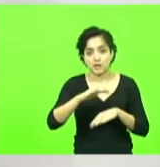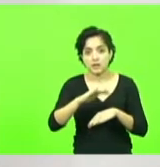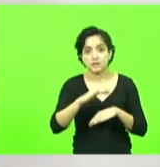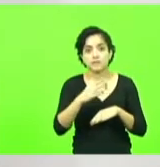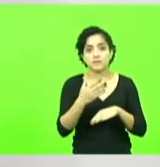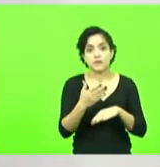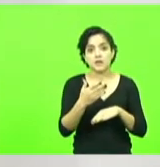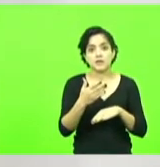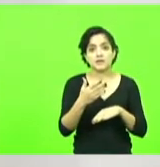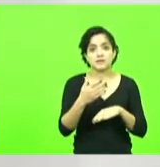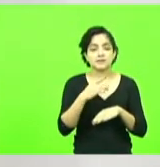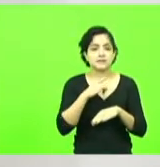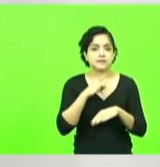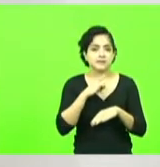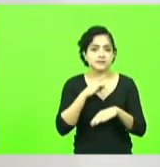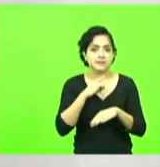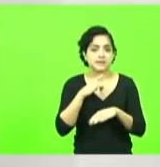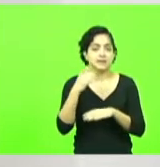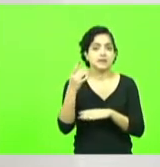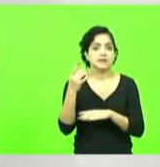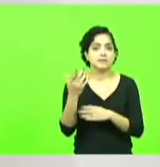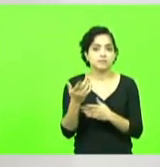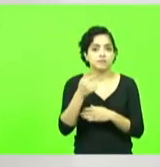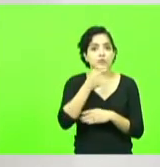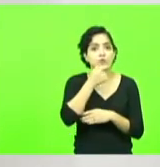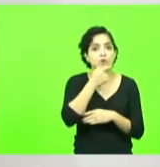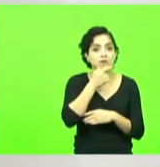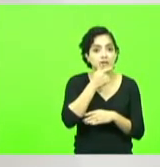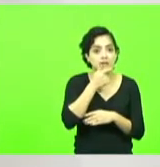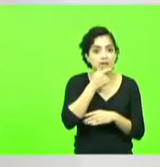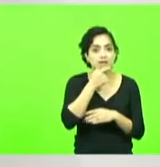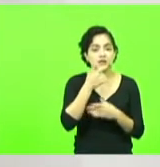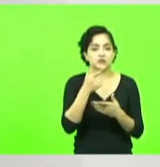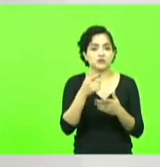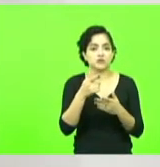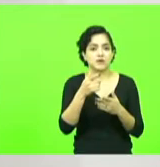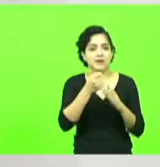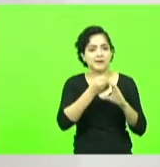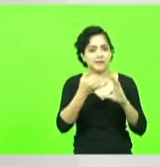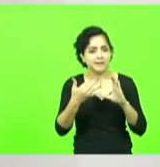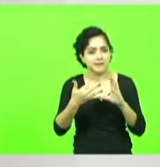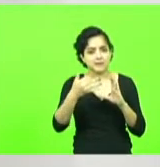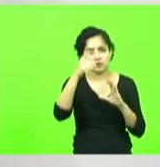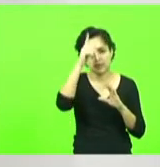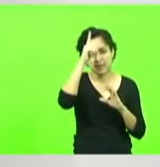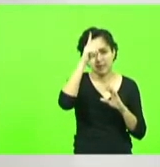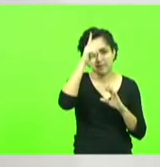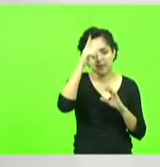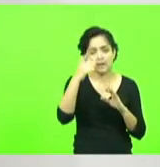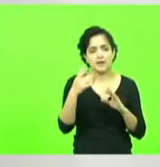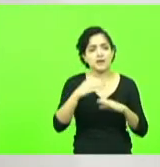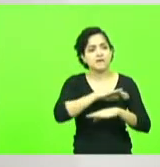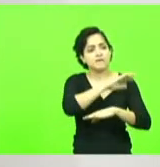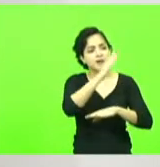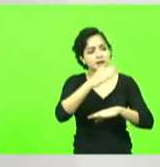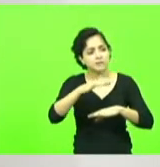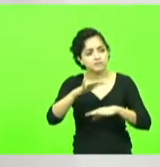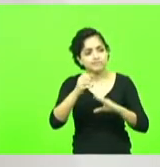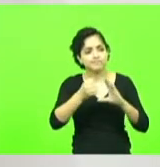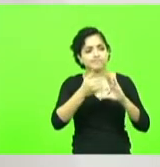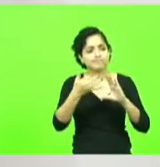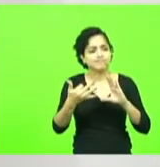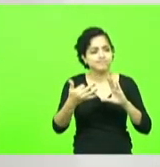tem o leite o queijo mais alemão vai para a serra tem o queijo com a característica